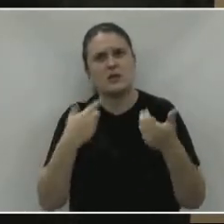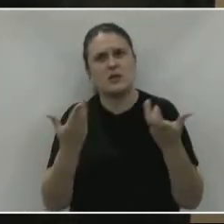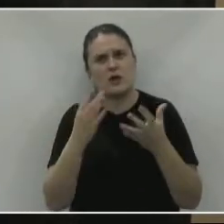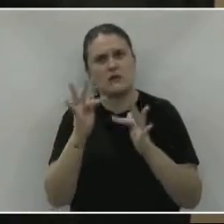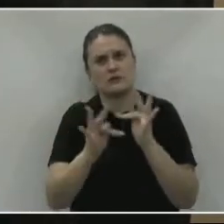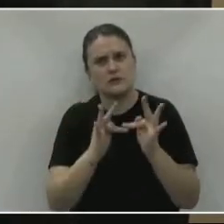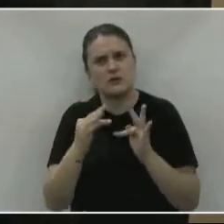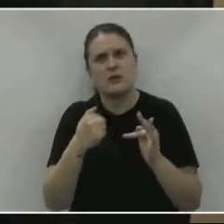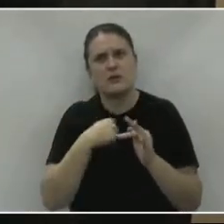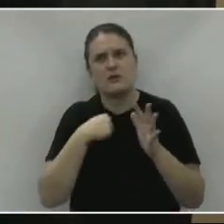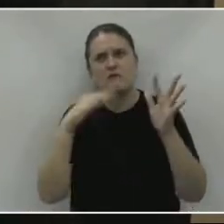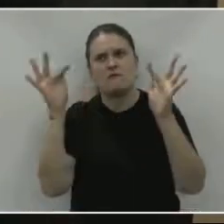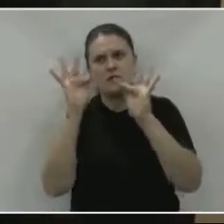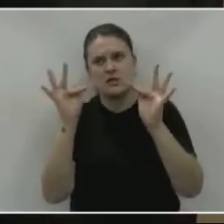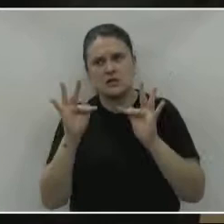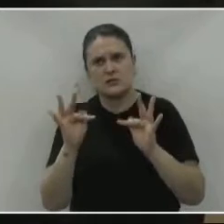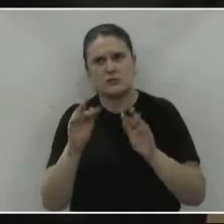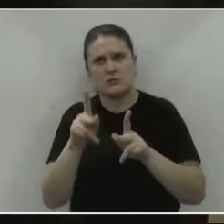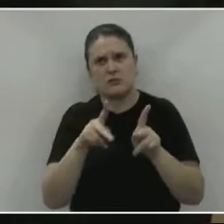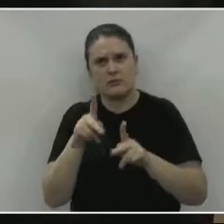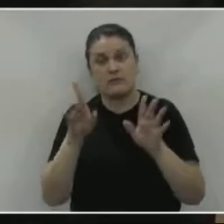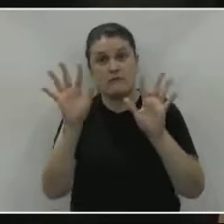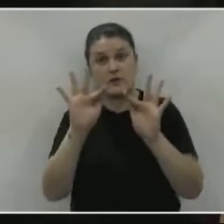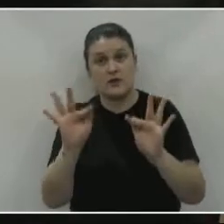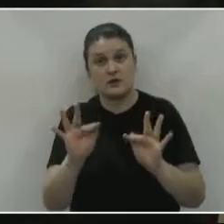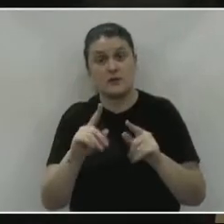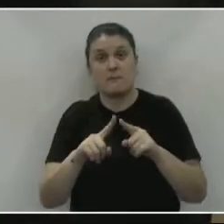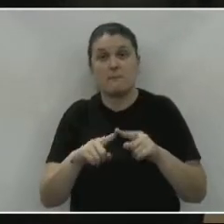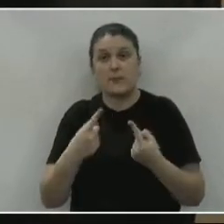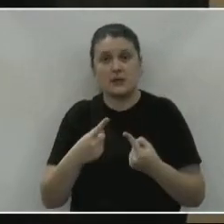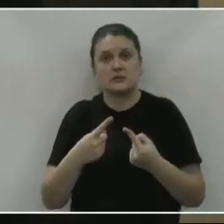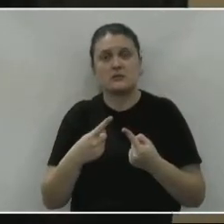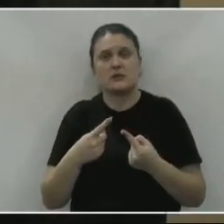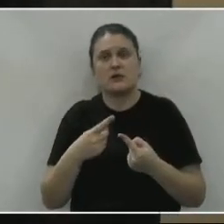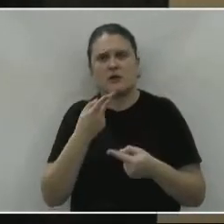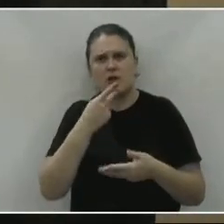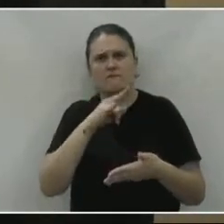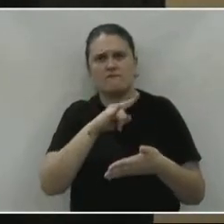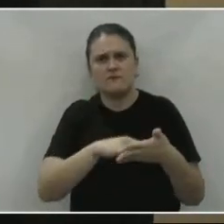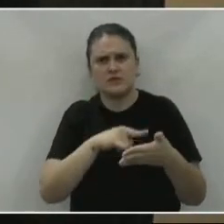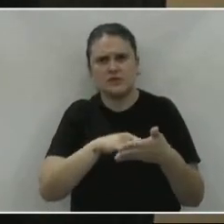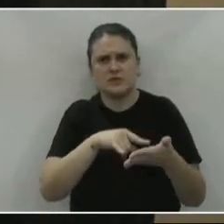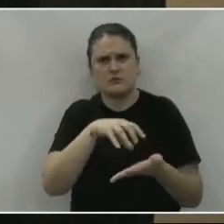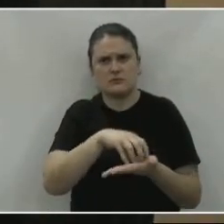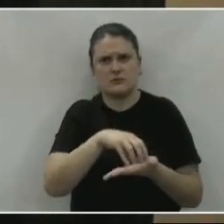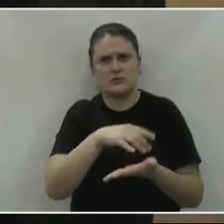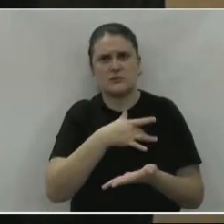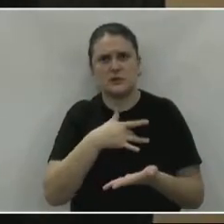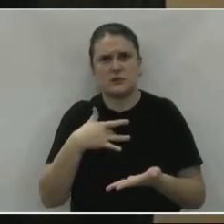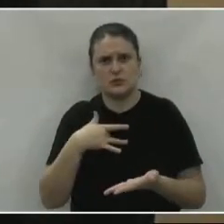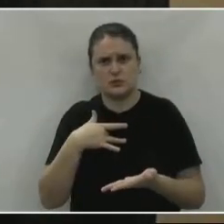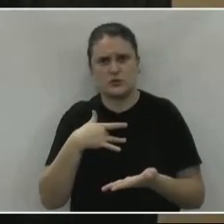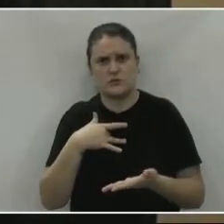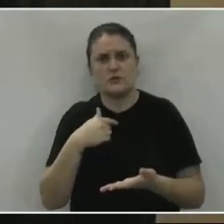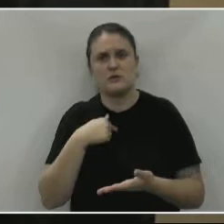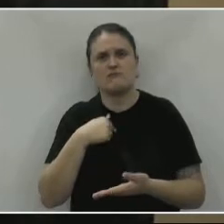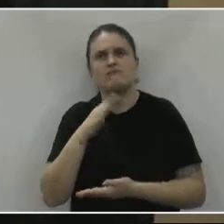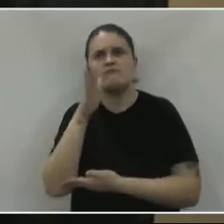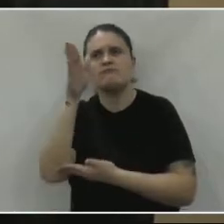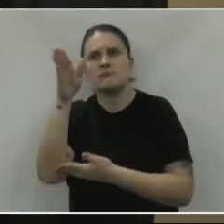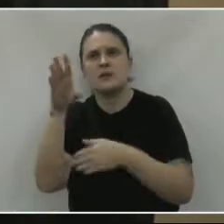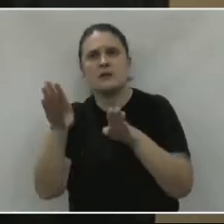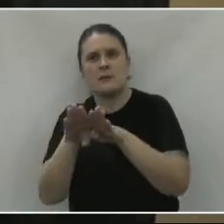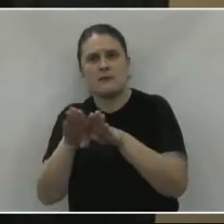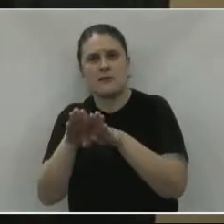porque eu fico feliz e o povo fica feliz. É só isso. Agora, uma coisa é a seguinte, a questão das fichas no Salete. Eu estive lá. Eu estive lá também